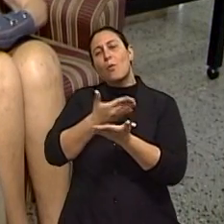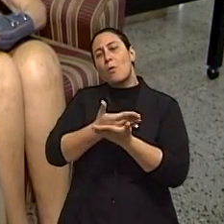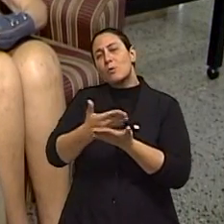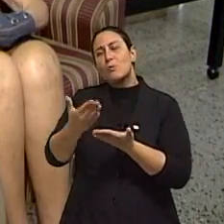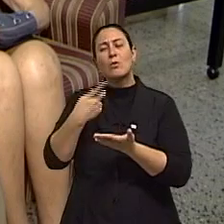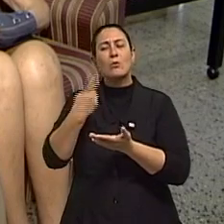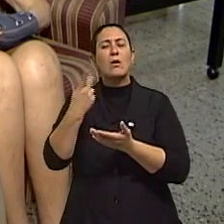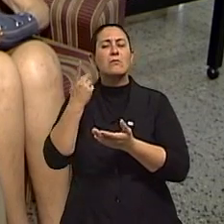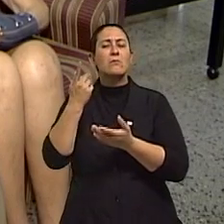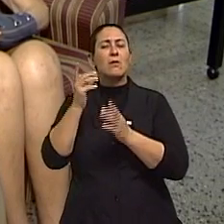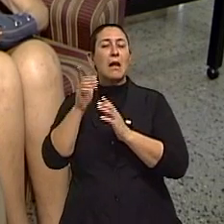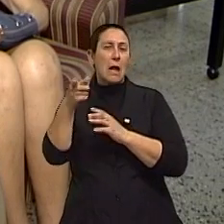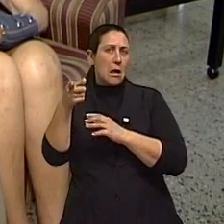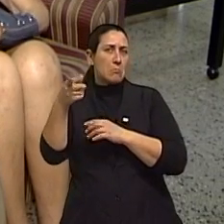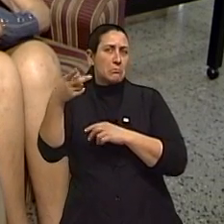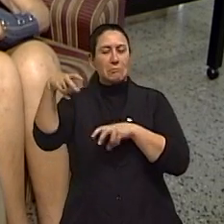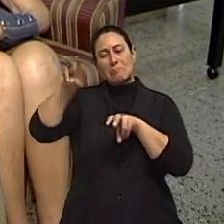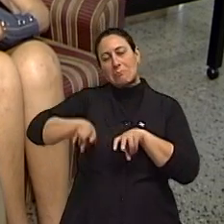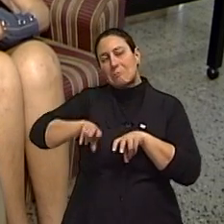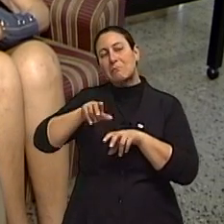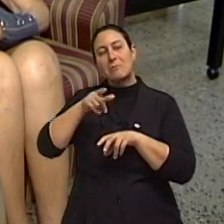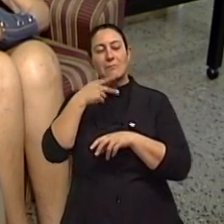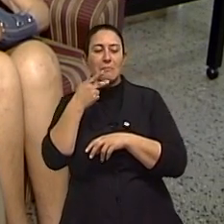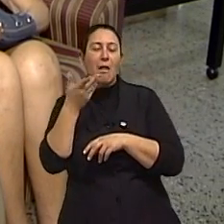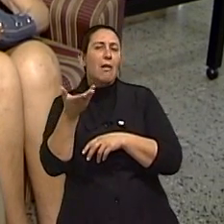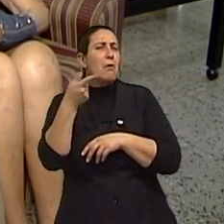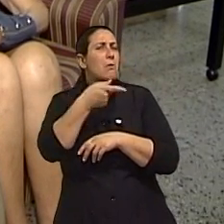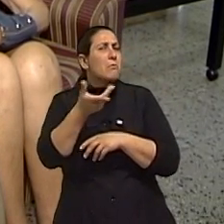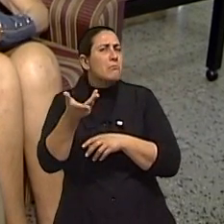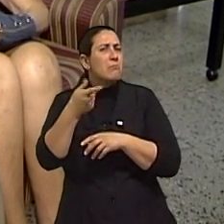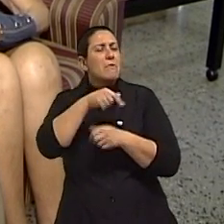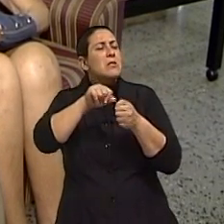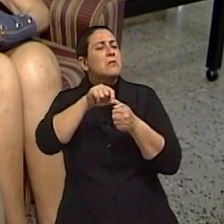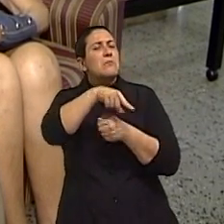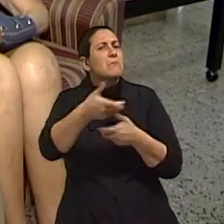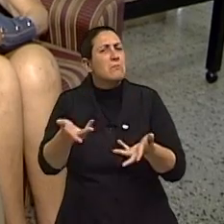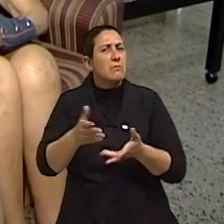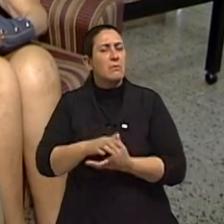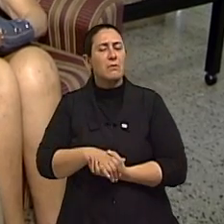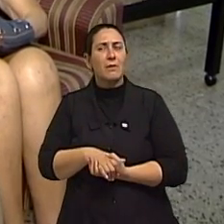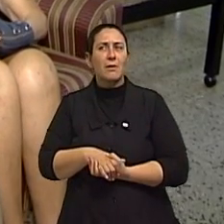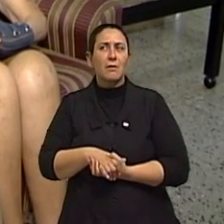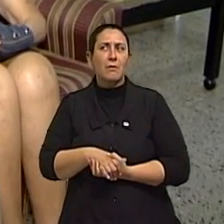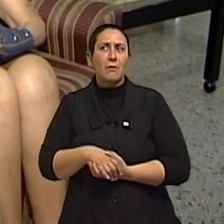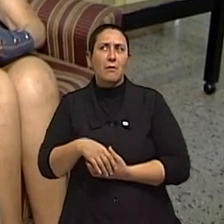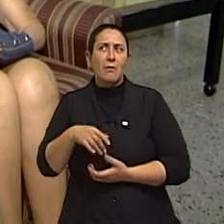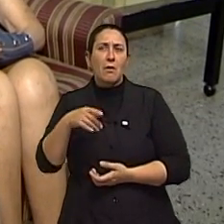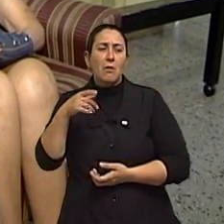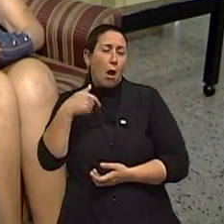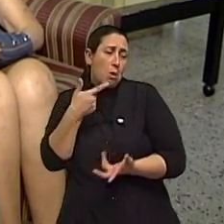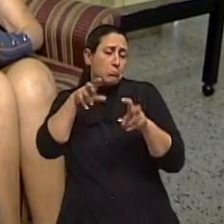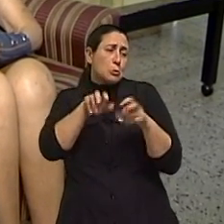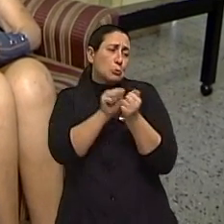nós virmos embora. Aí, ele sentou ali do meu lado. Aí, eu disse, oi, o que você está fazendo aqui? Ele disse, eu estou